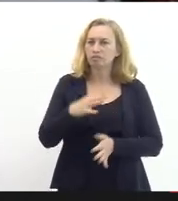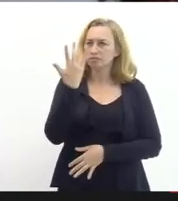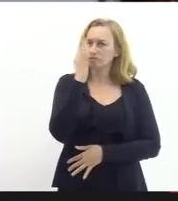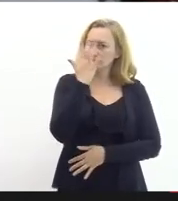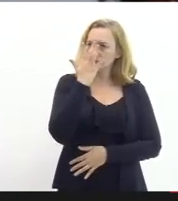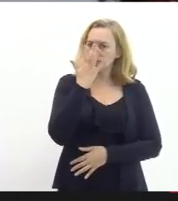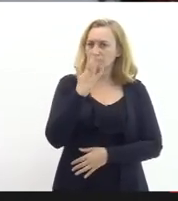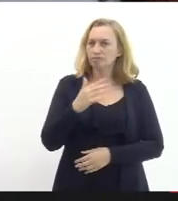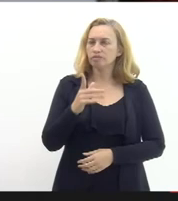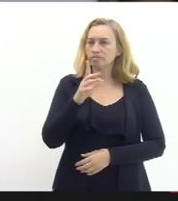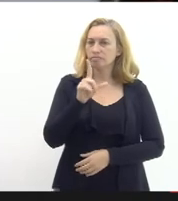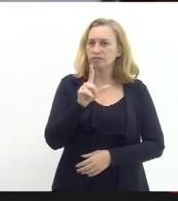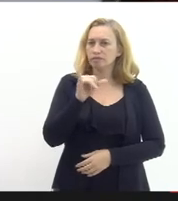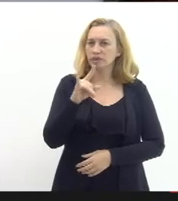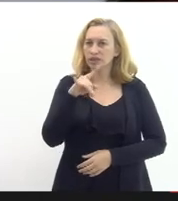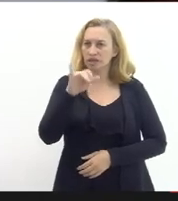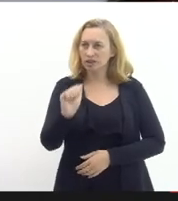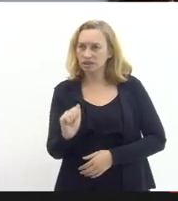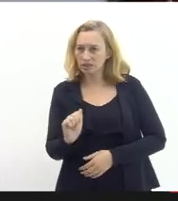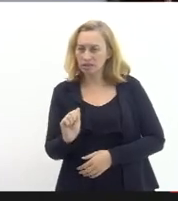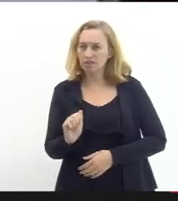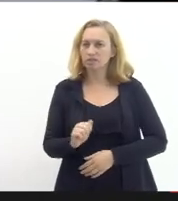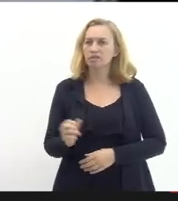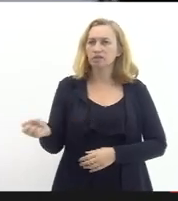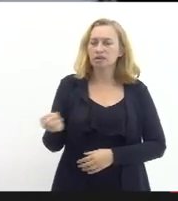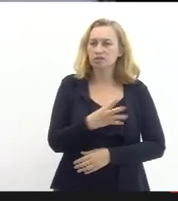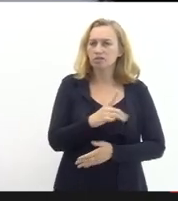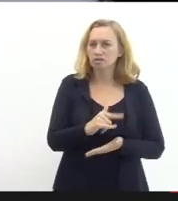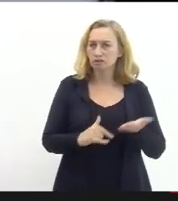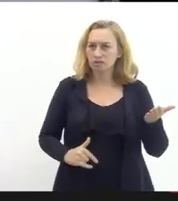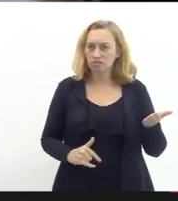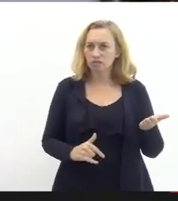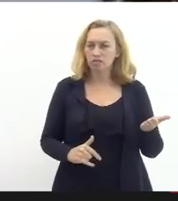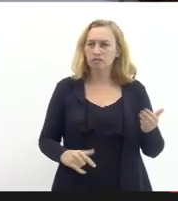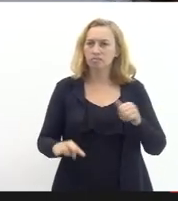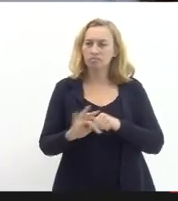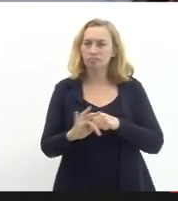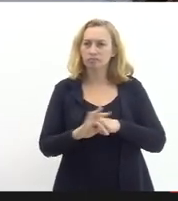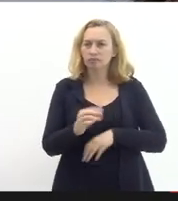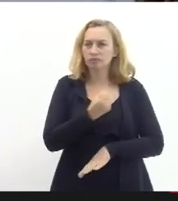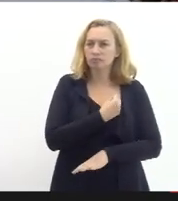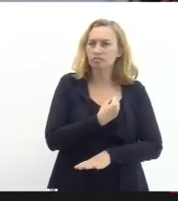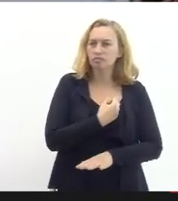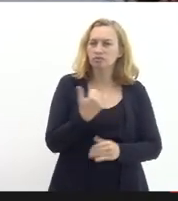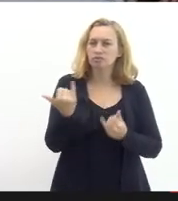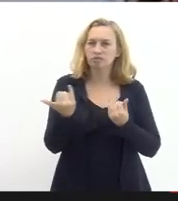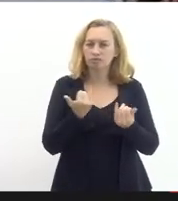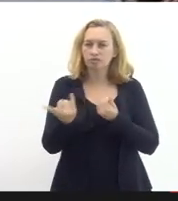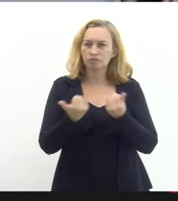com a Liliane da Comissar então essa nota técnica inclusive que traz os números traz os dados